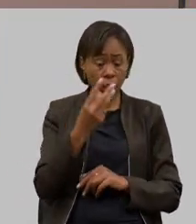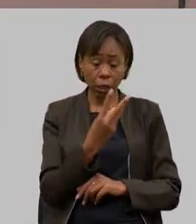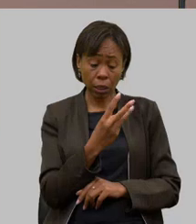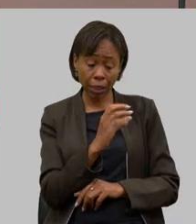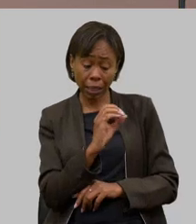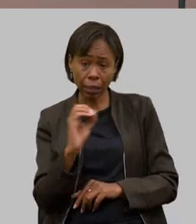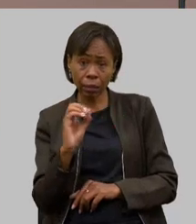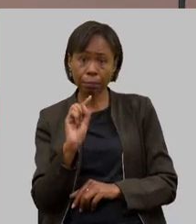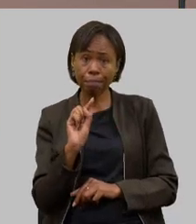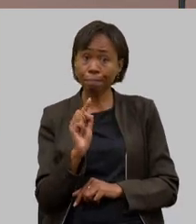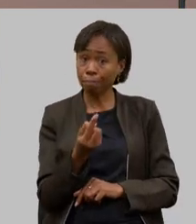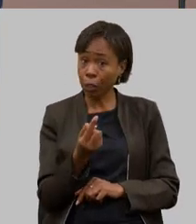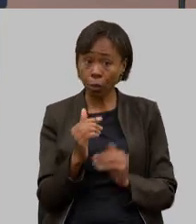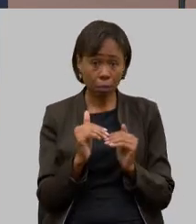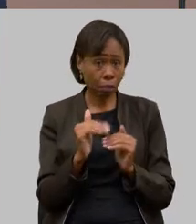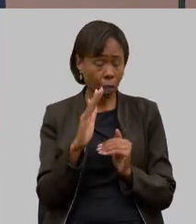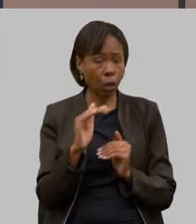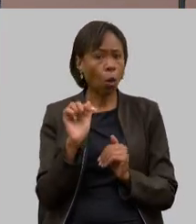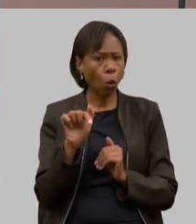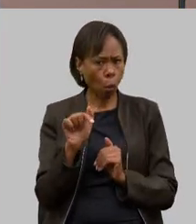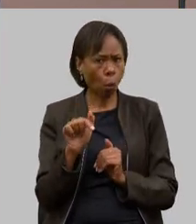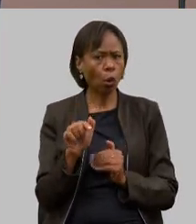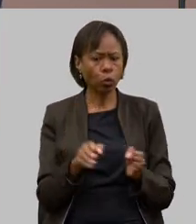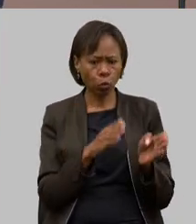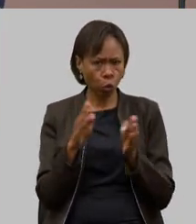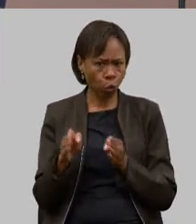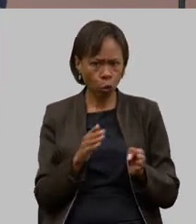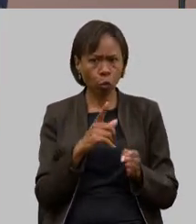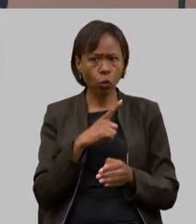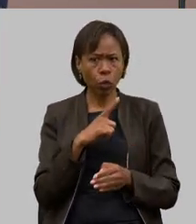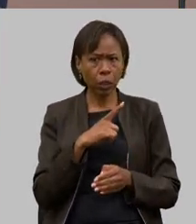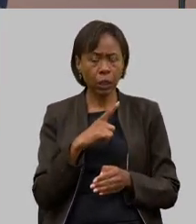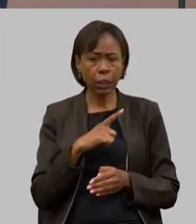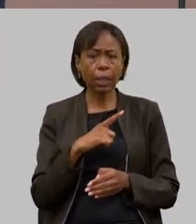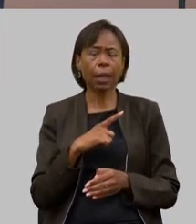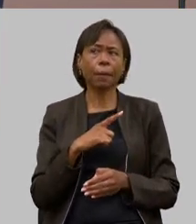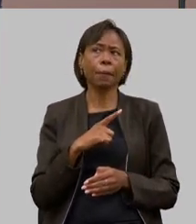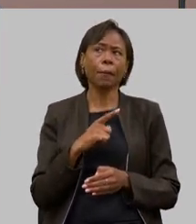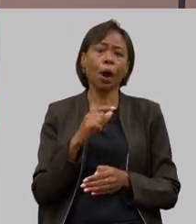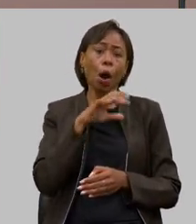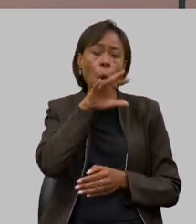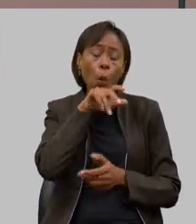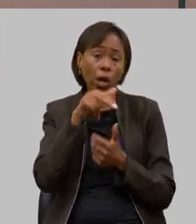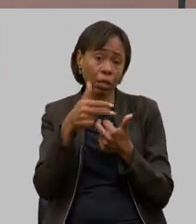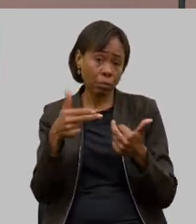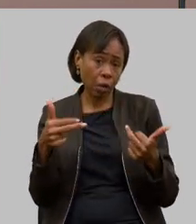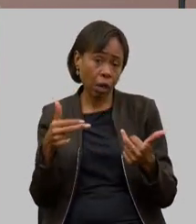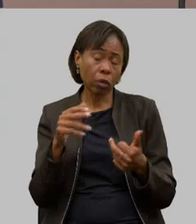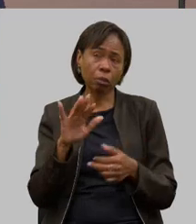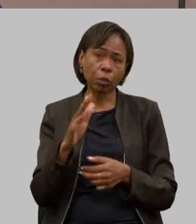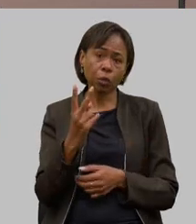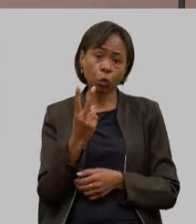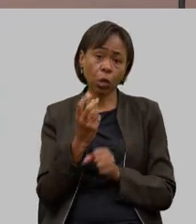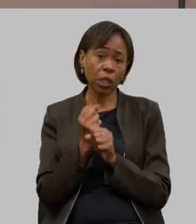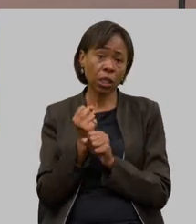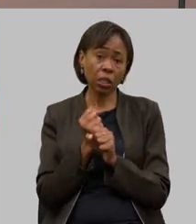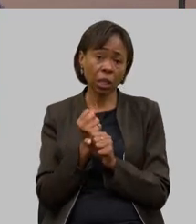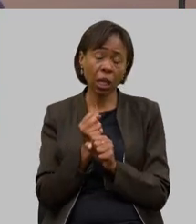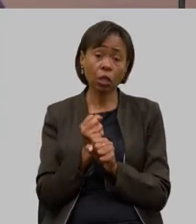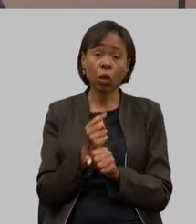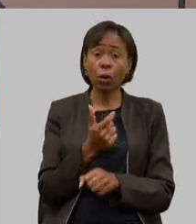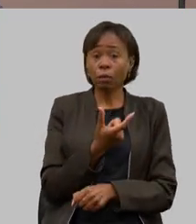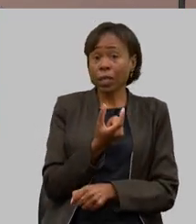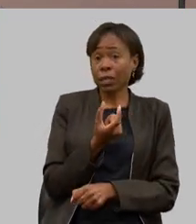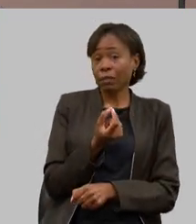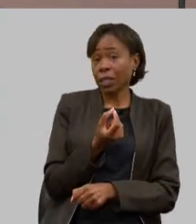o produtor hoje tem animais o pequeno produtor com esse programa lá na ponta que pare com dois anos dando 20 litros de leite o cara